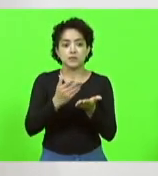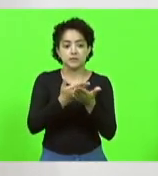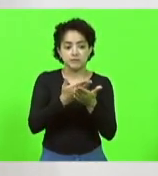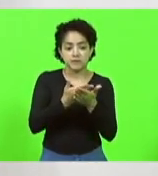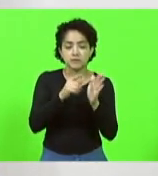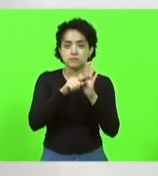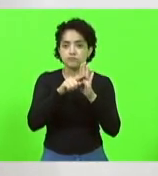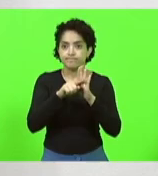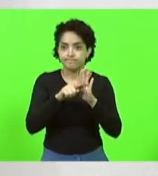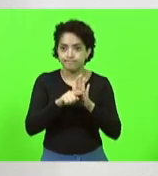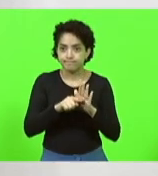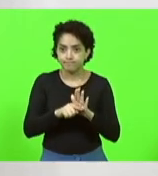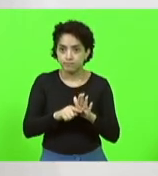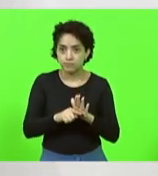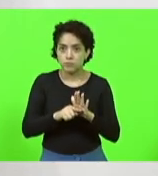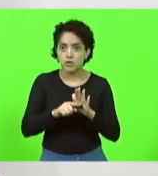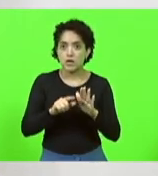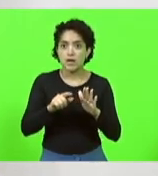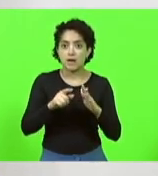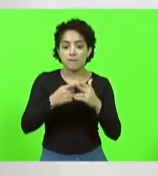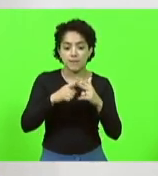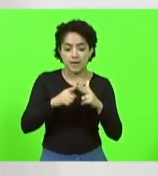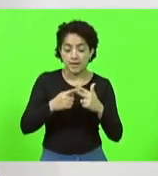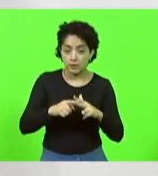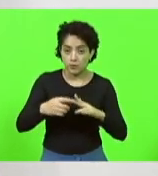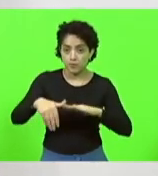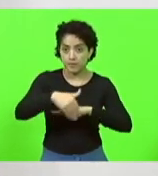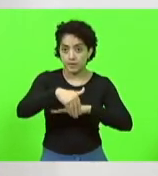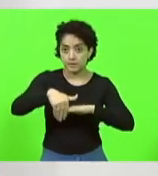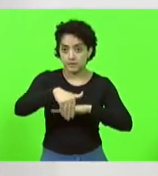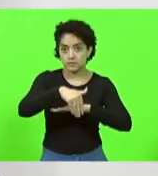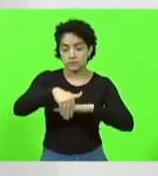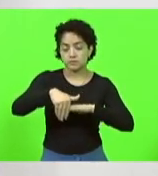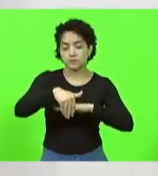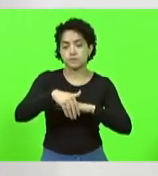a revitalização, para a recuperação daquele trecho,